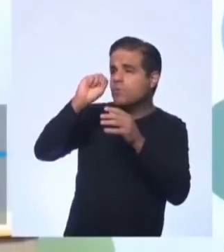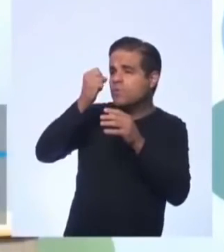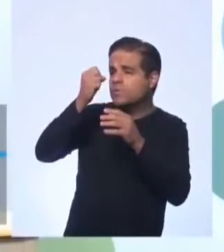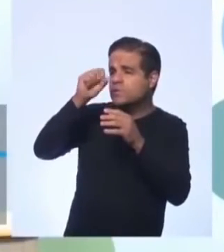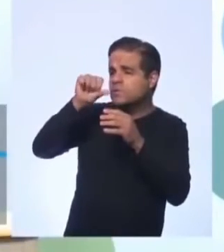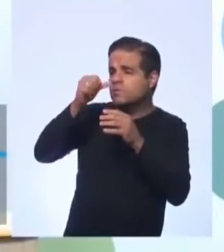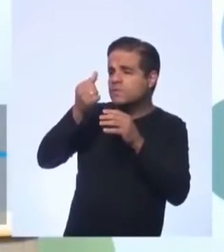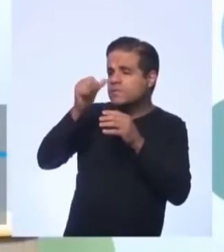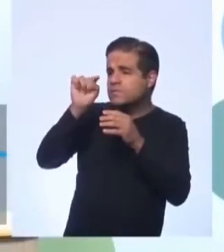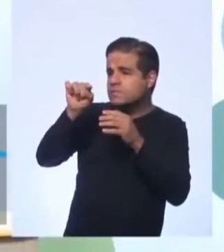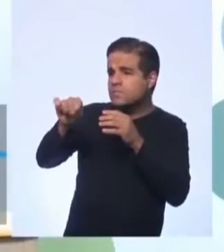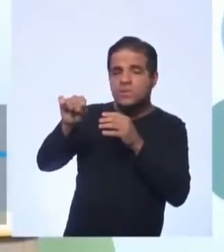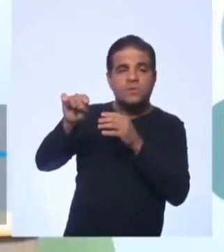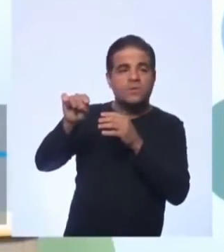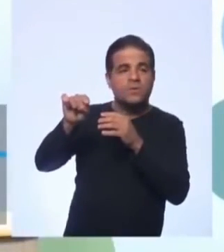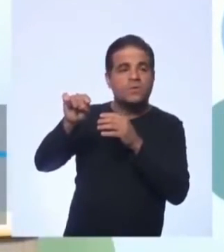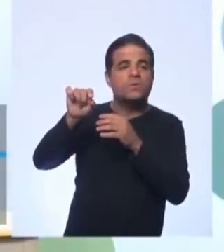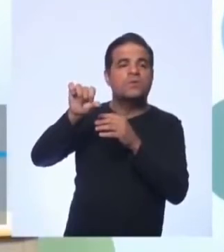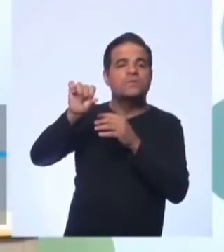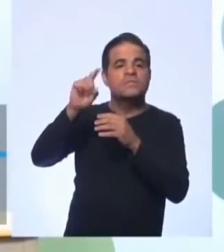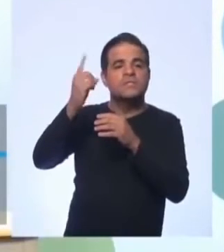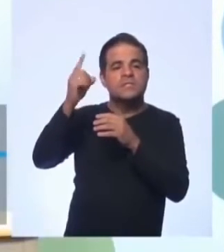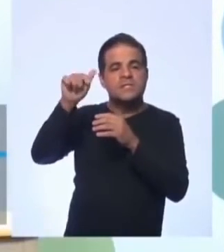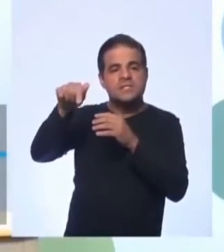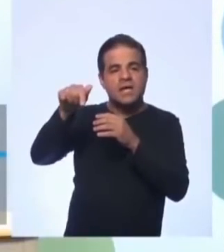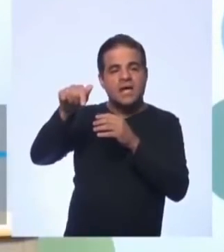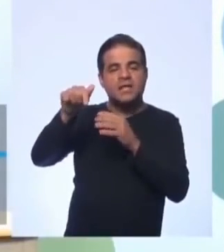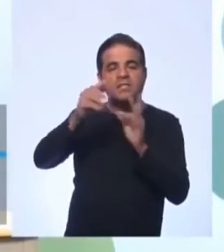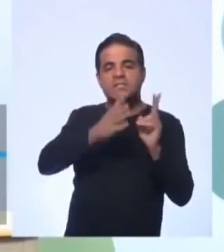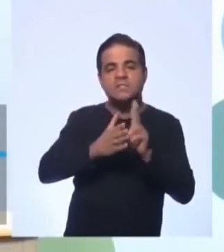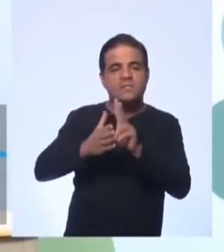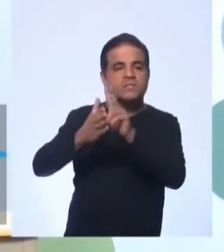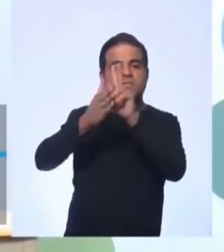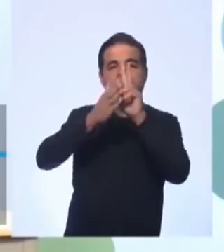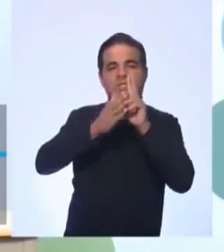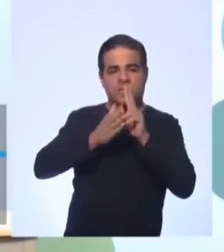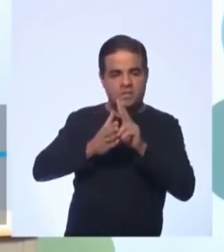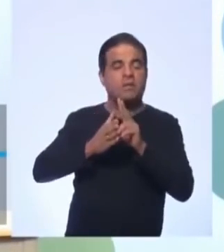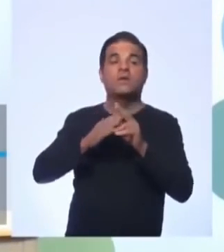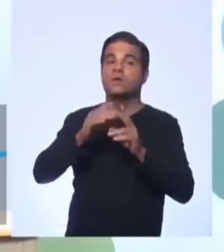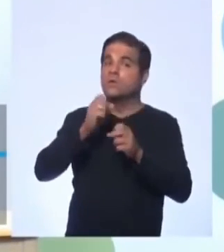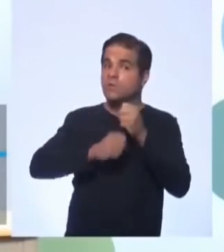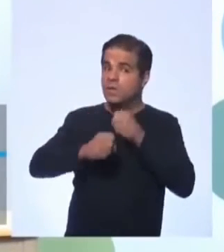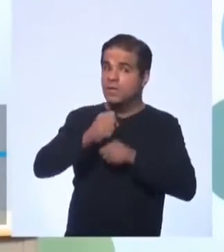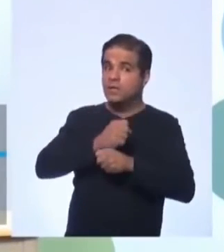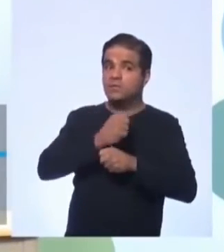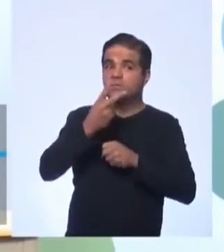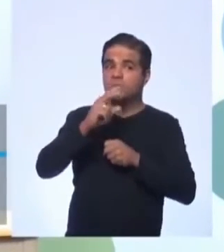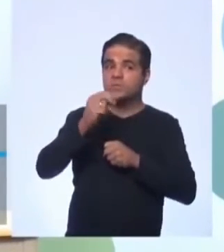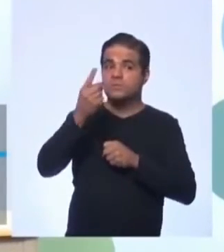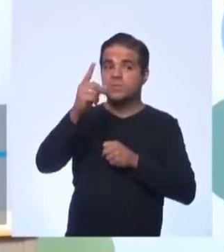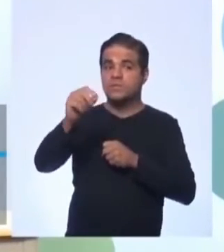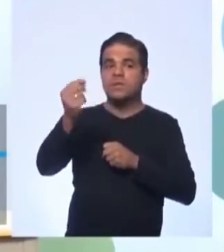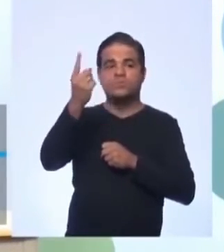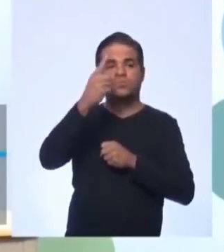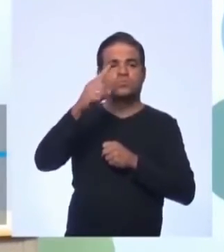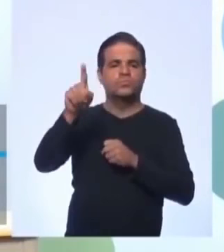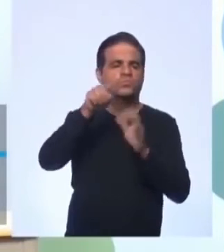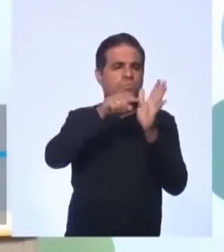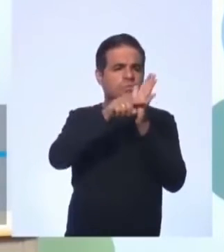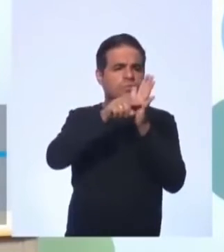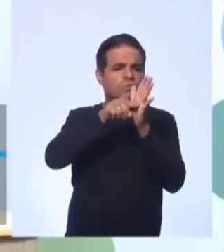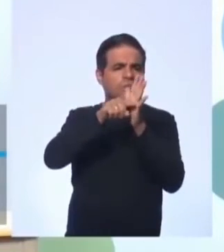.917 indígenas no Brasil. Isso em 2010, que foi o último censo